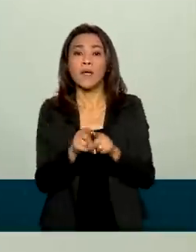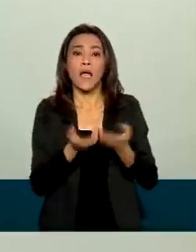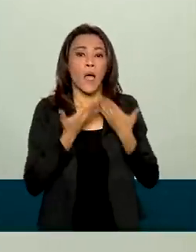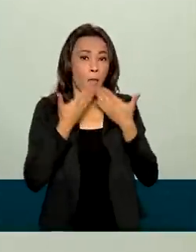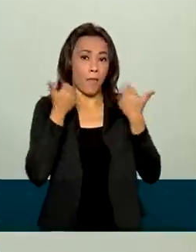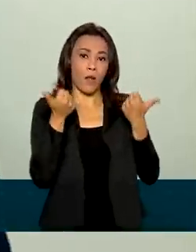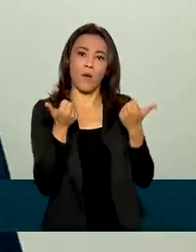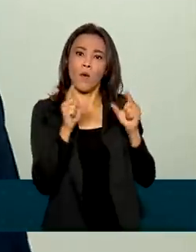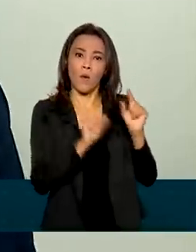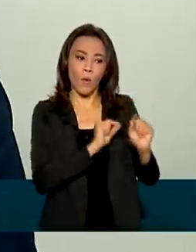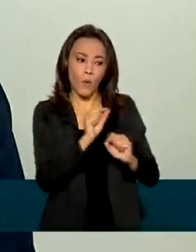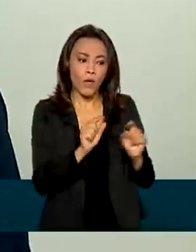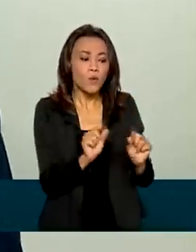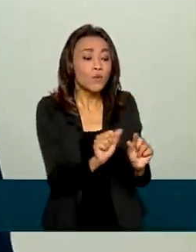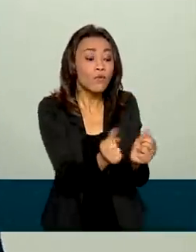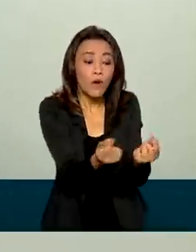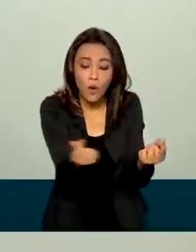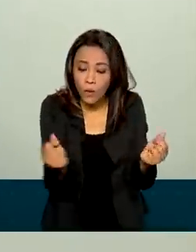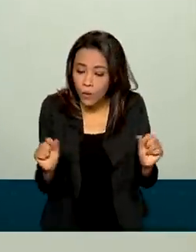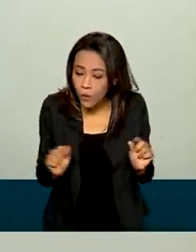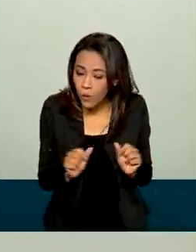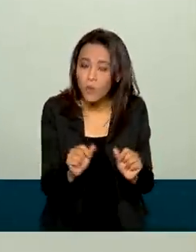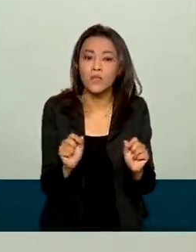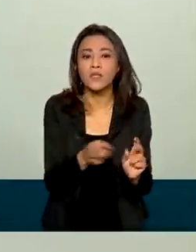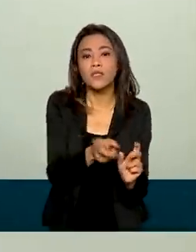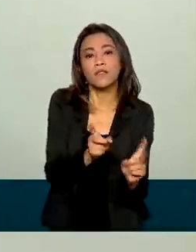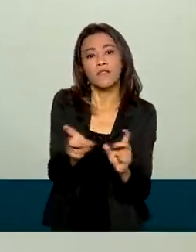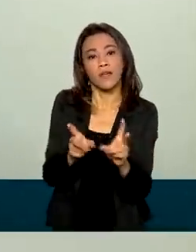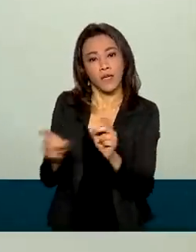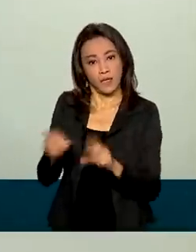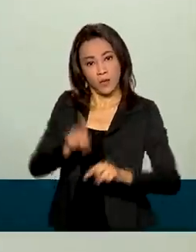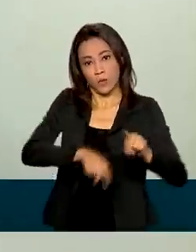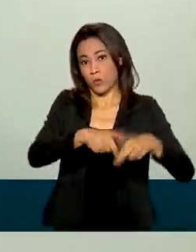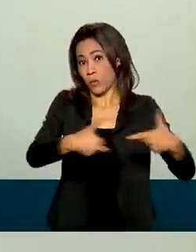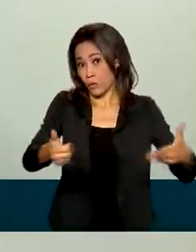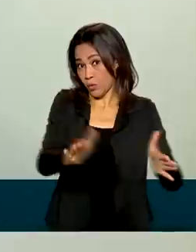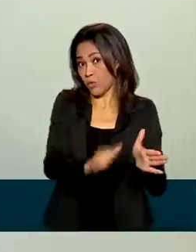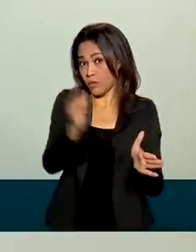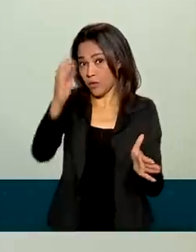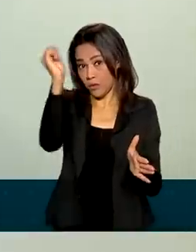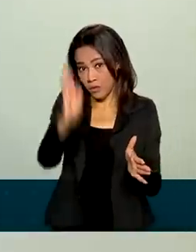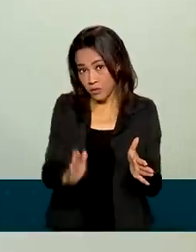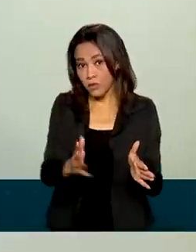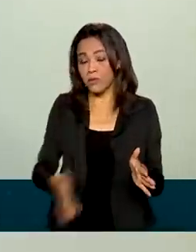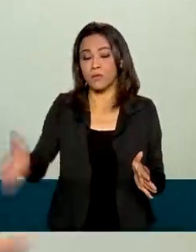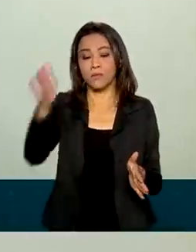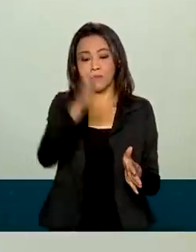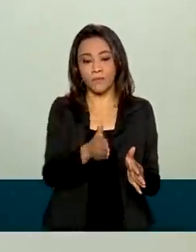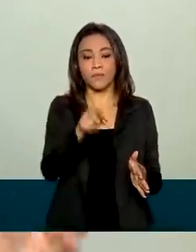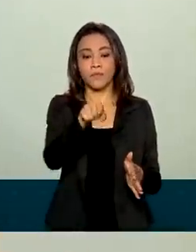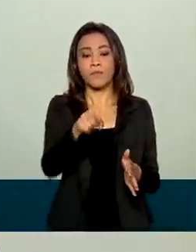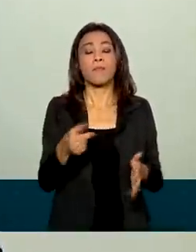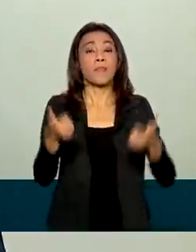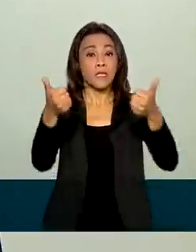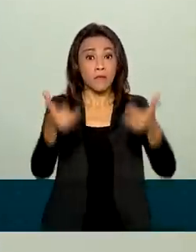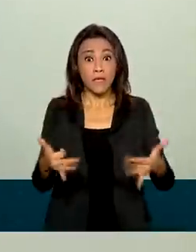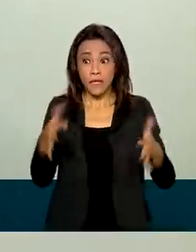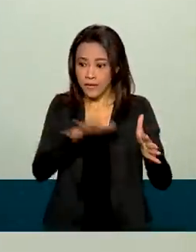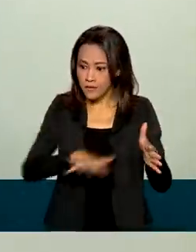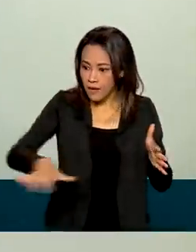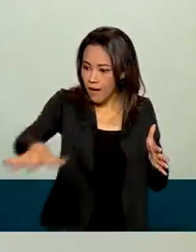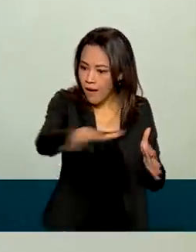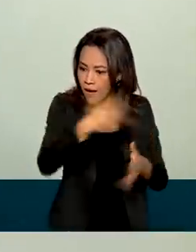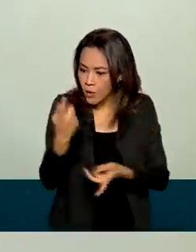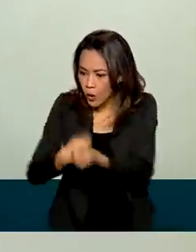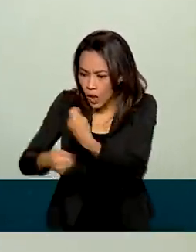recuperação dos preços agrícolas no mercado internacional. O complexo do agronegócio é